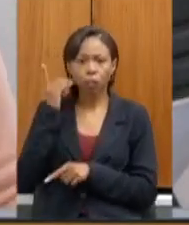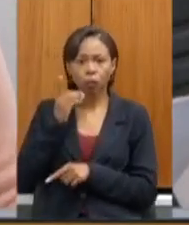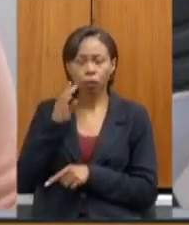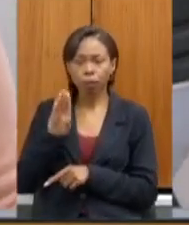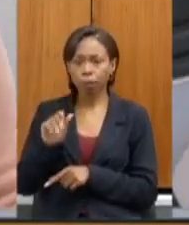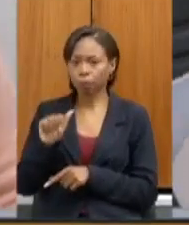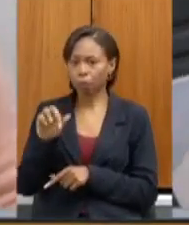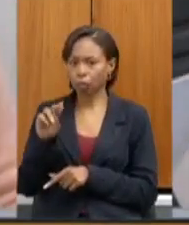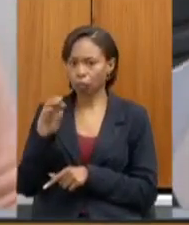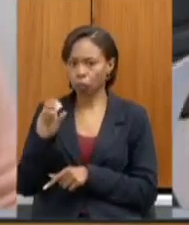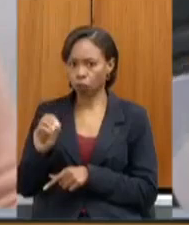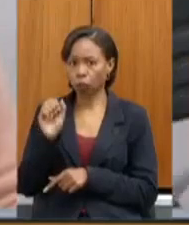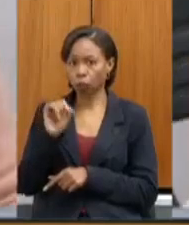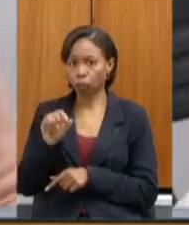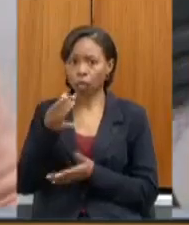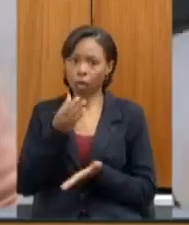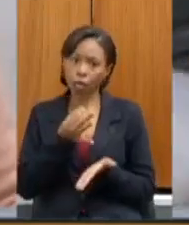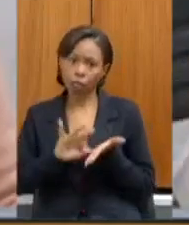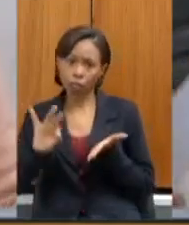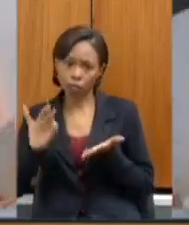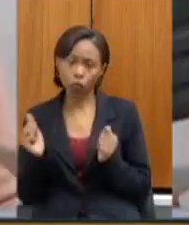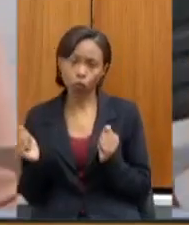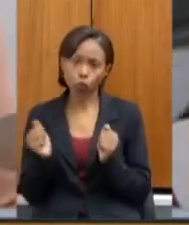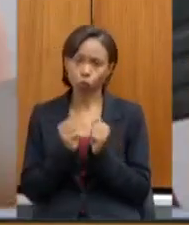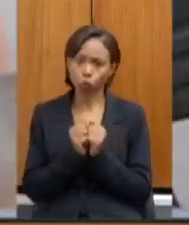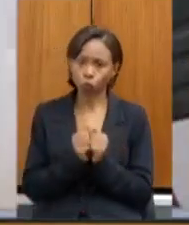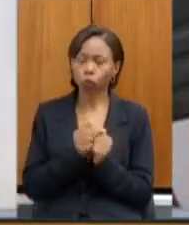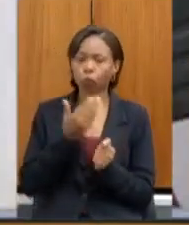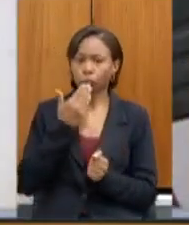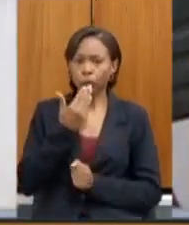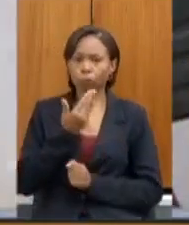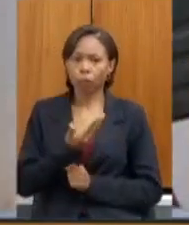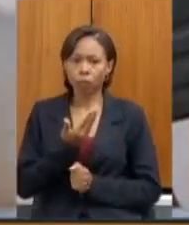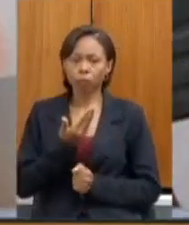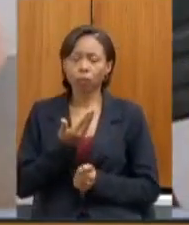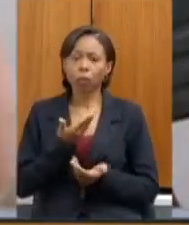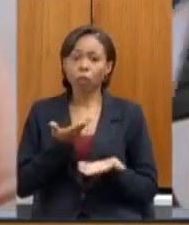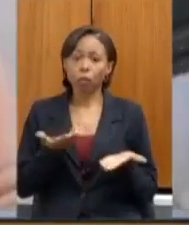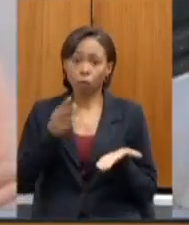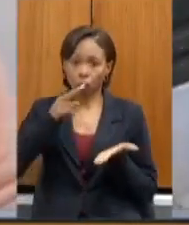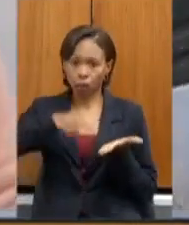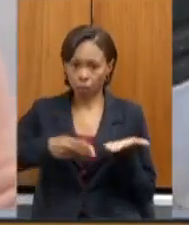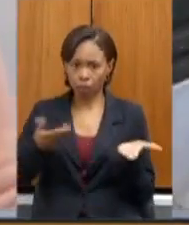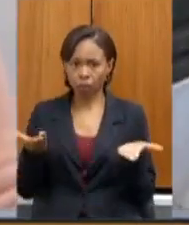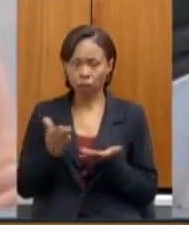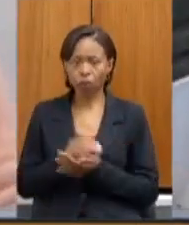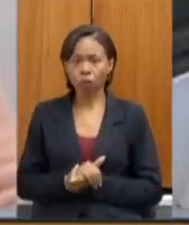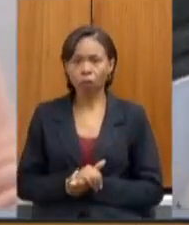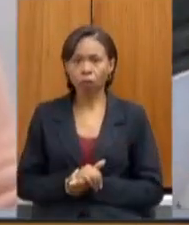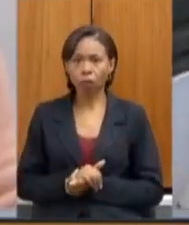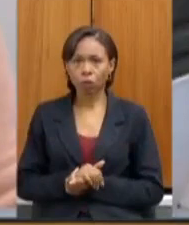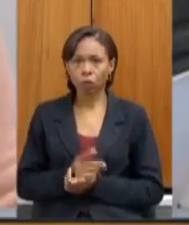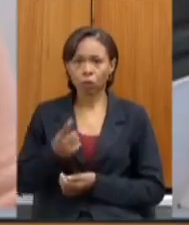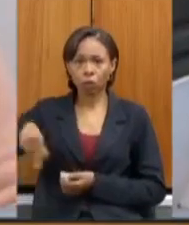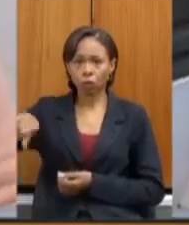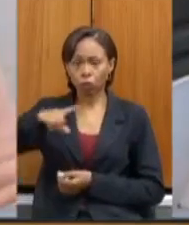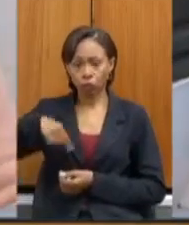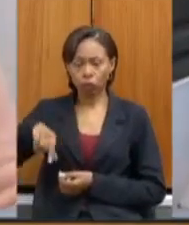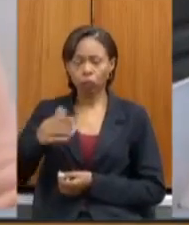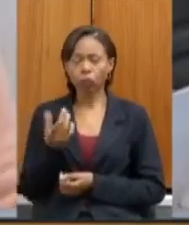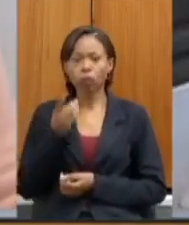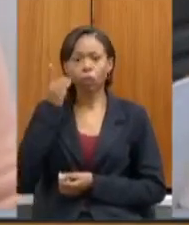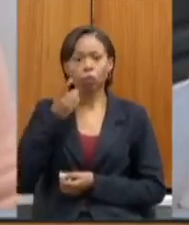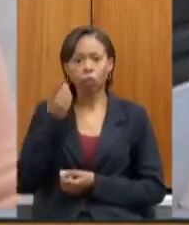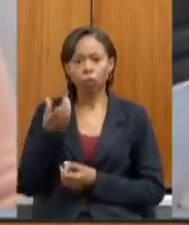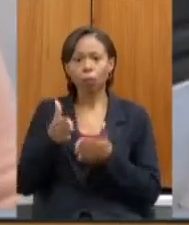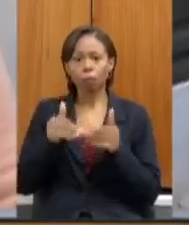Bartô se assinam conjuntamente os requerimentos que serão lidos a seguir deputado e os deputados que subscrevem requer